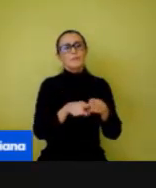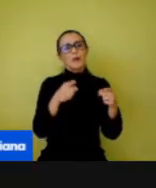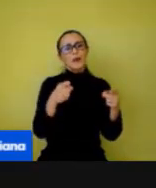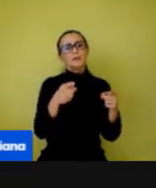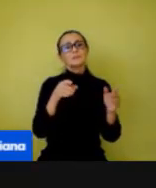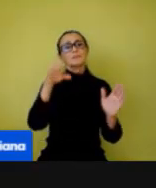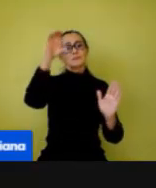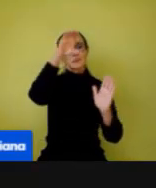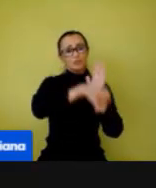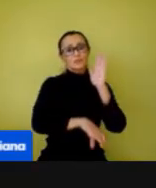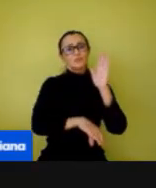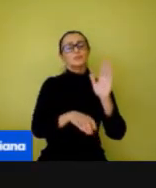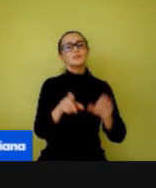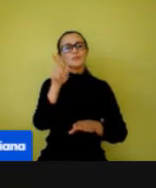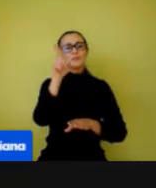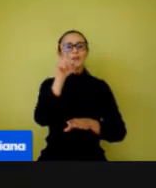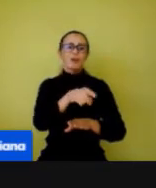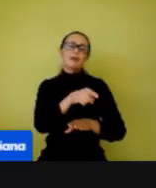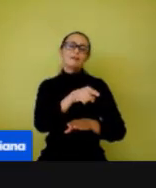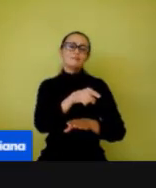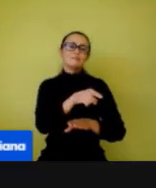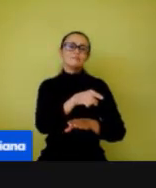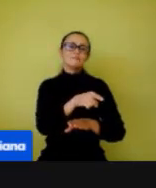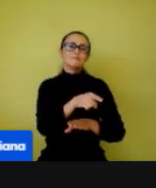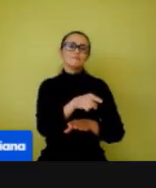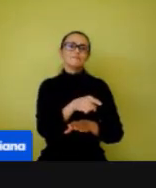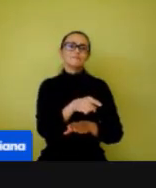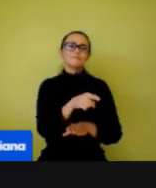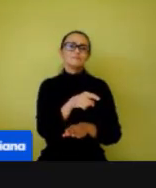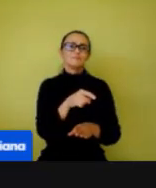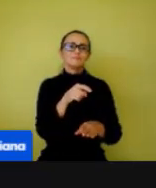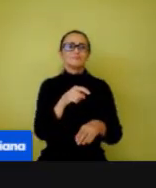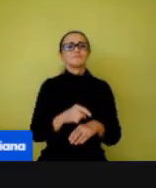como profissional de educação física. Próximo slide.